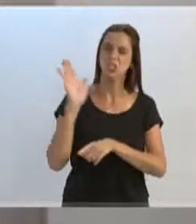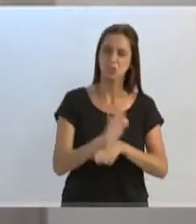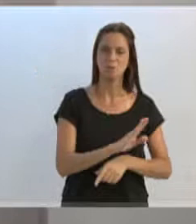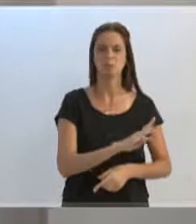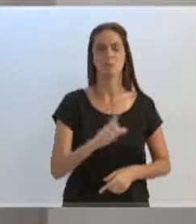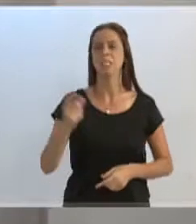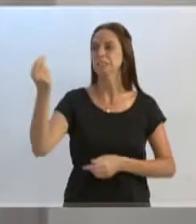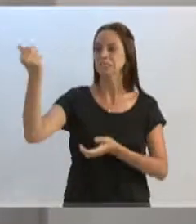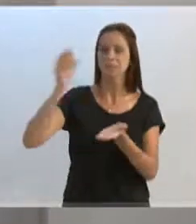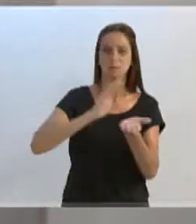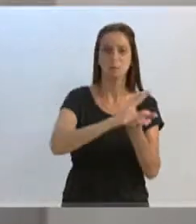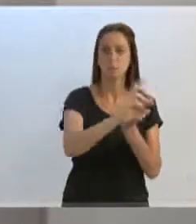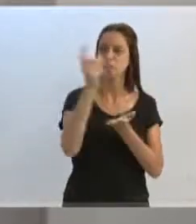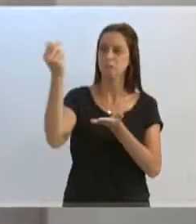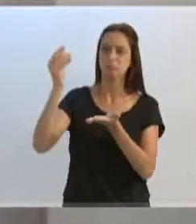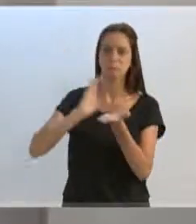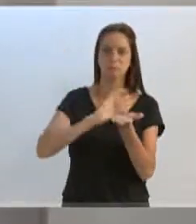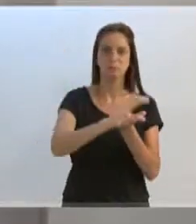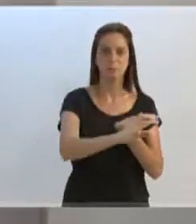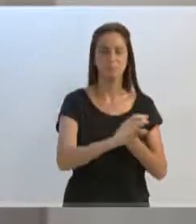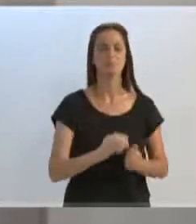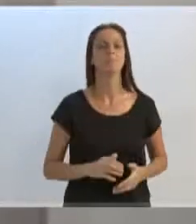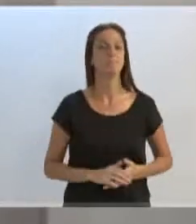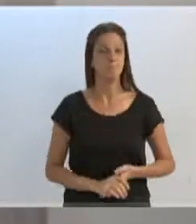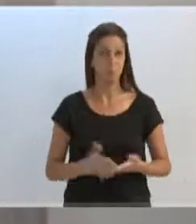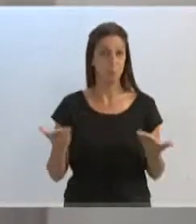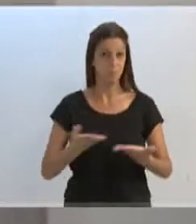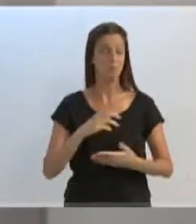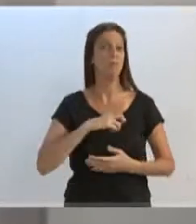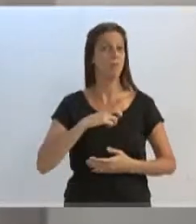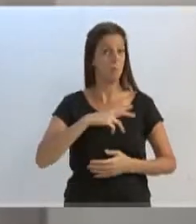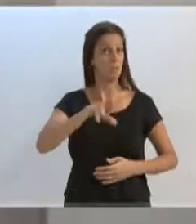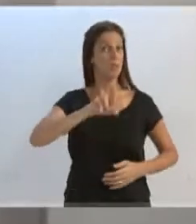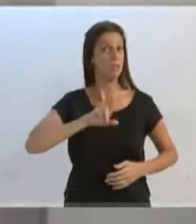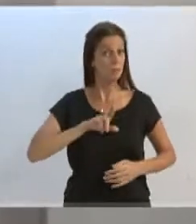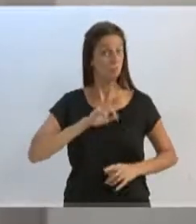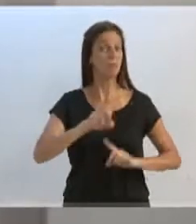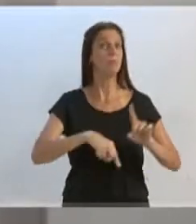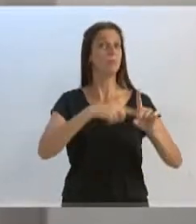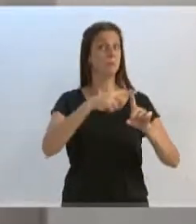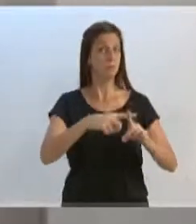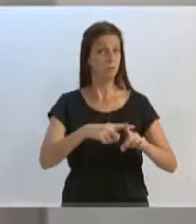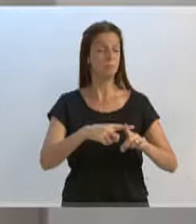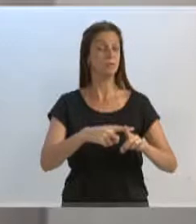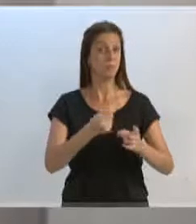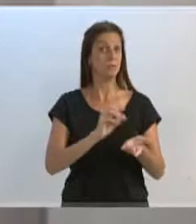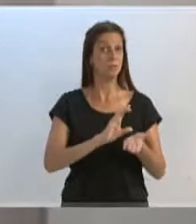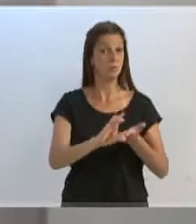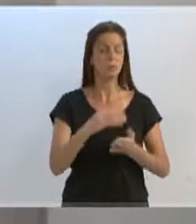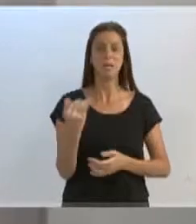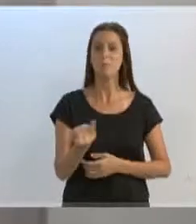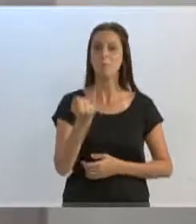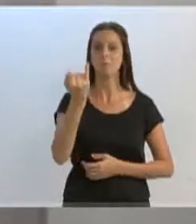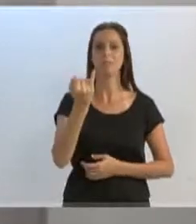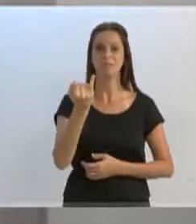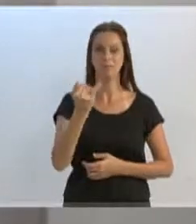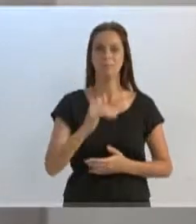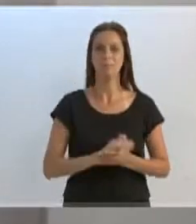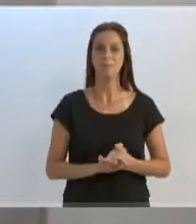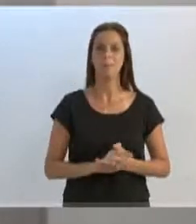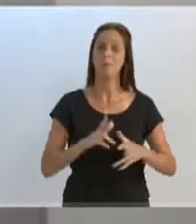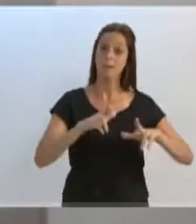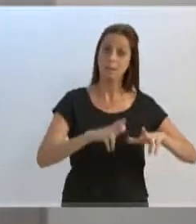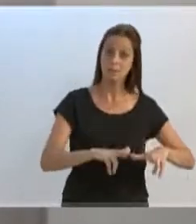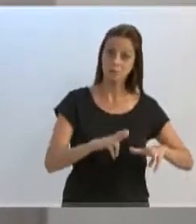e, como fruto desse trabalho, a gente pode perceber, com esses recursos importantíssimos, não só para a